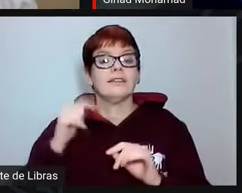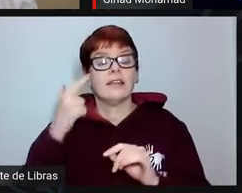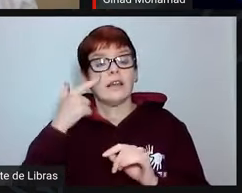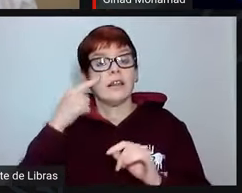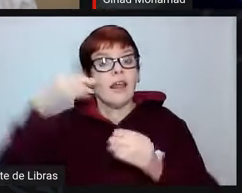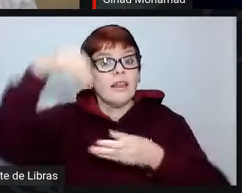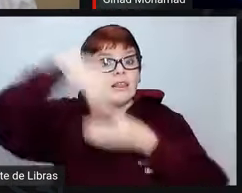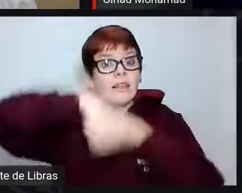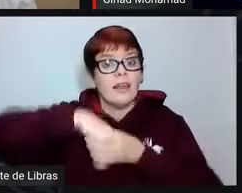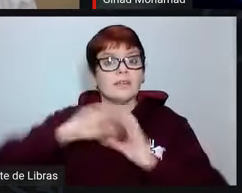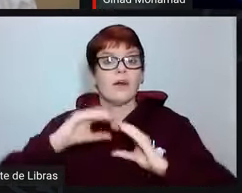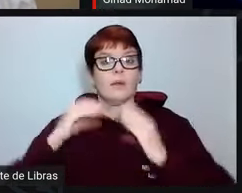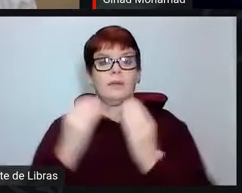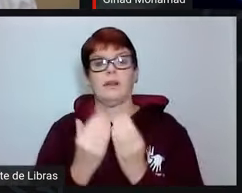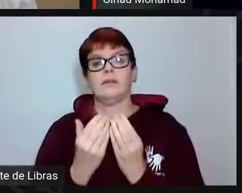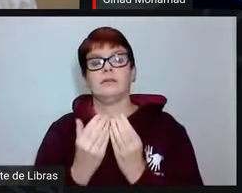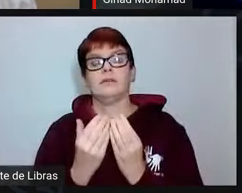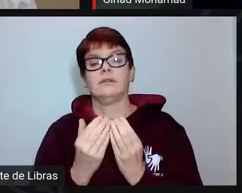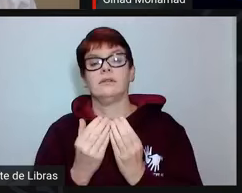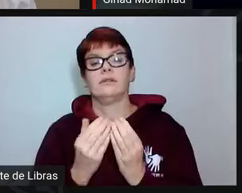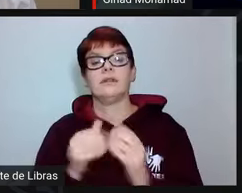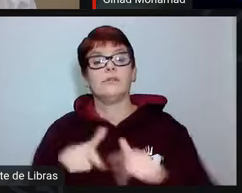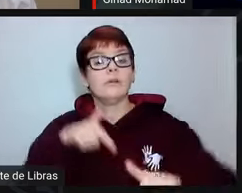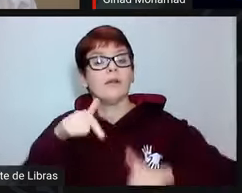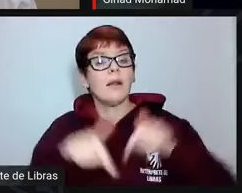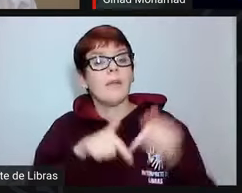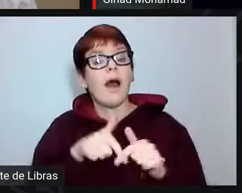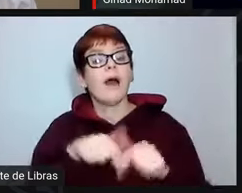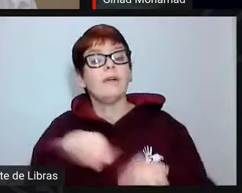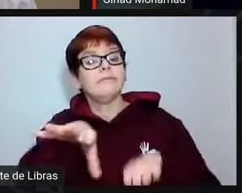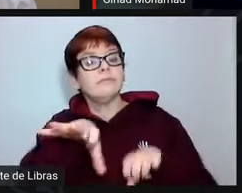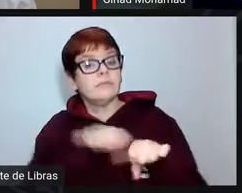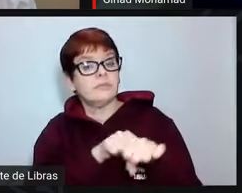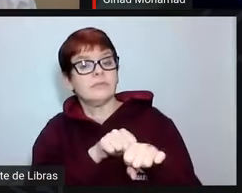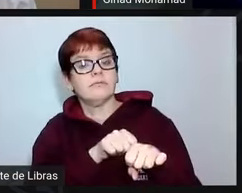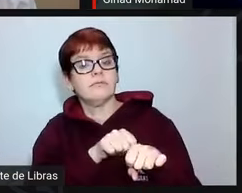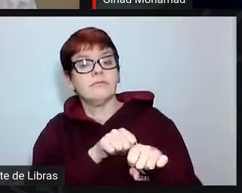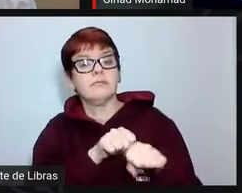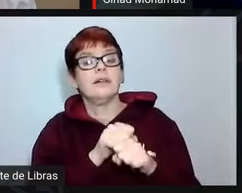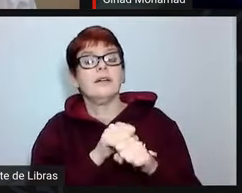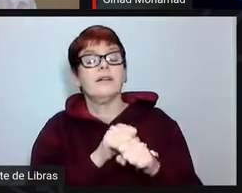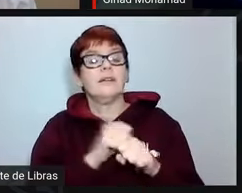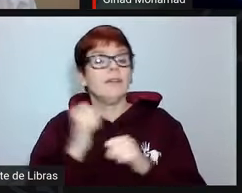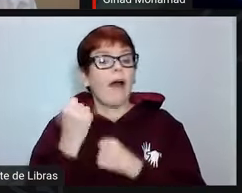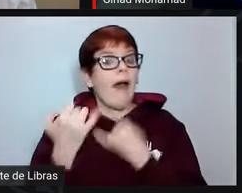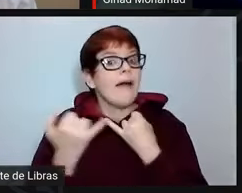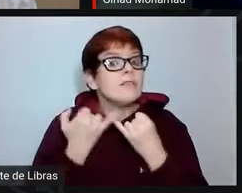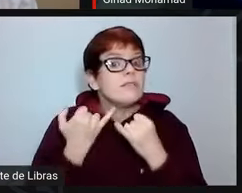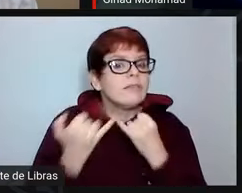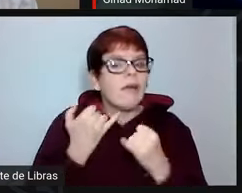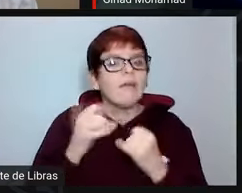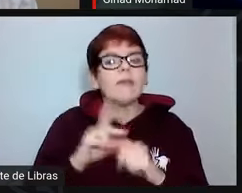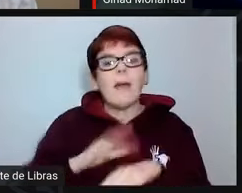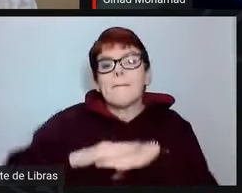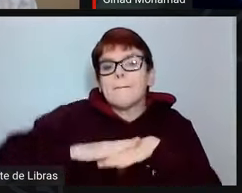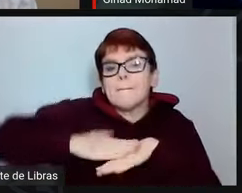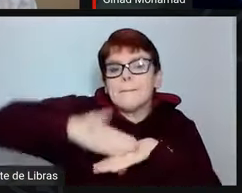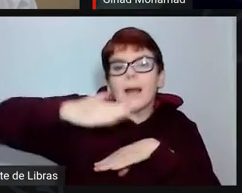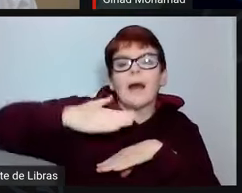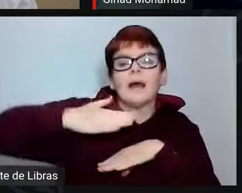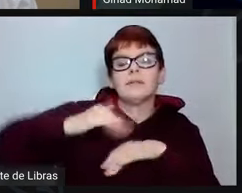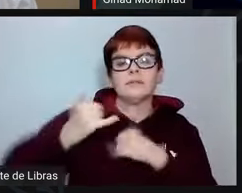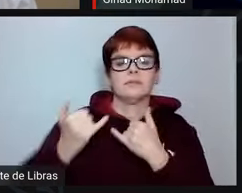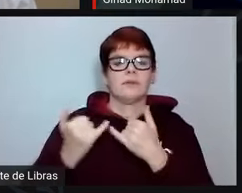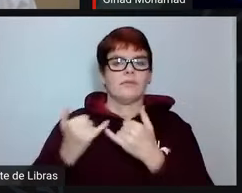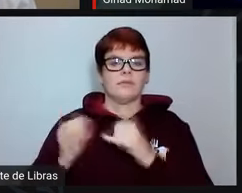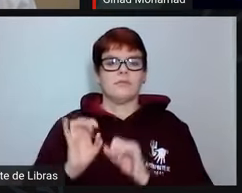da comunidade além do seu trabalho de formação. nossa atividade vai além do trabalho de formação propriamente dito.